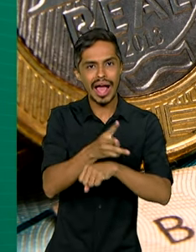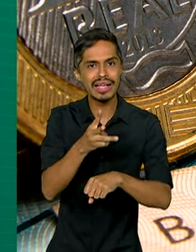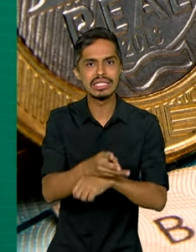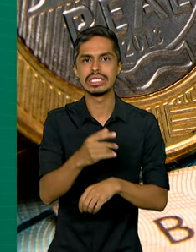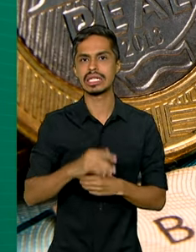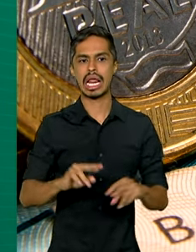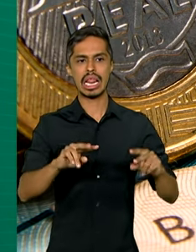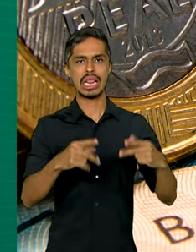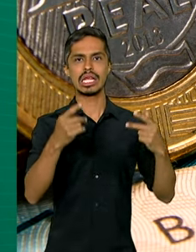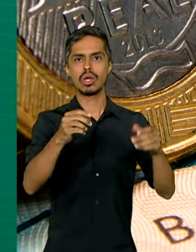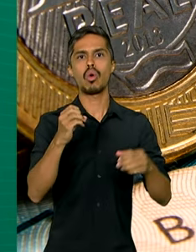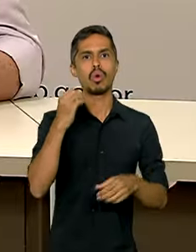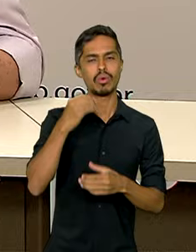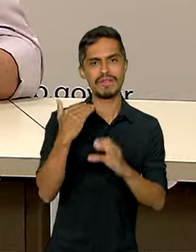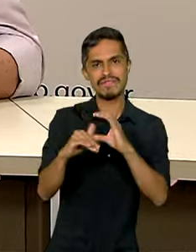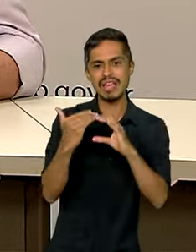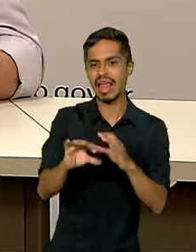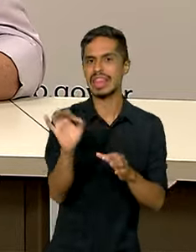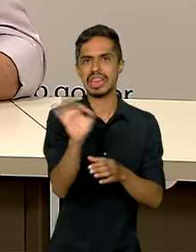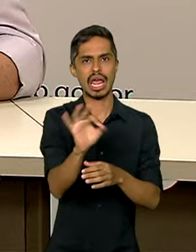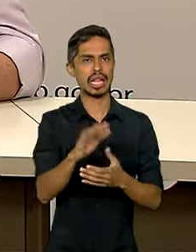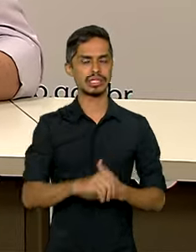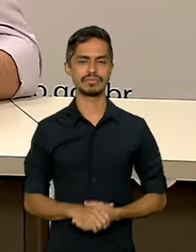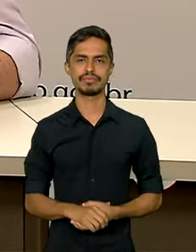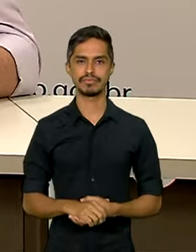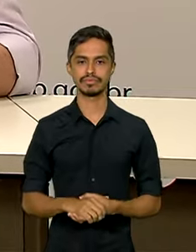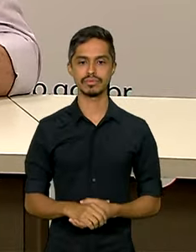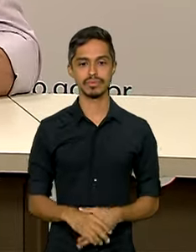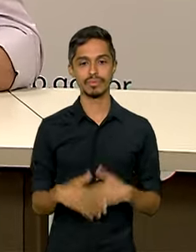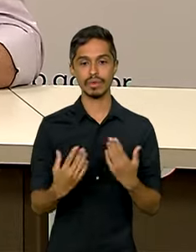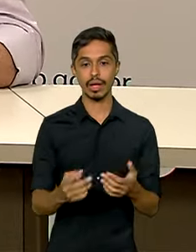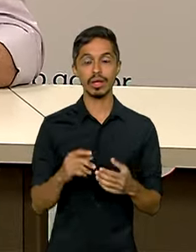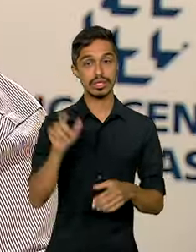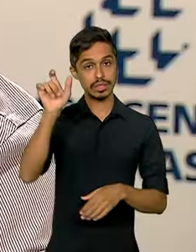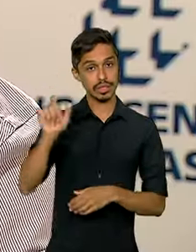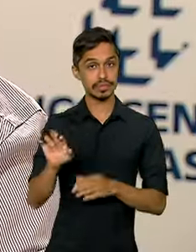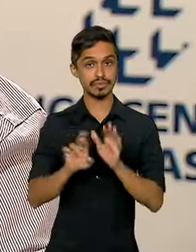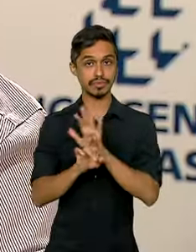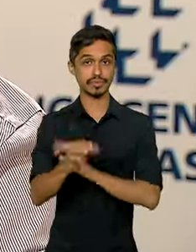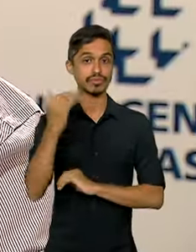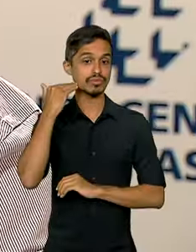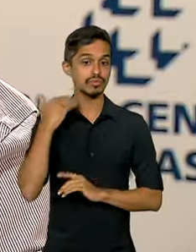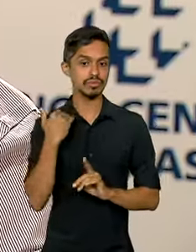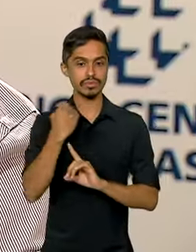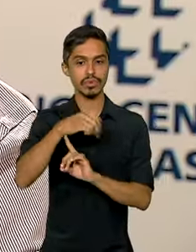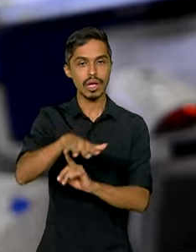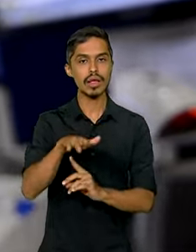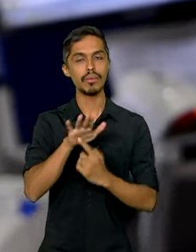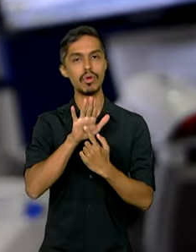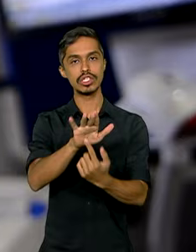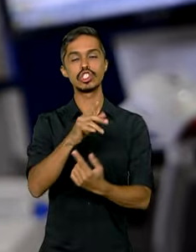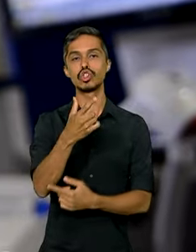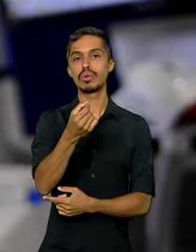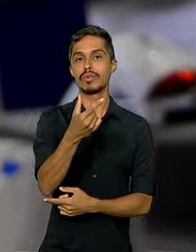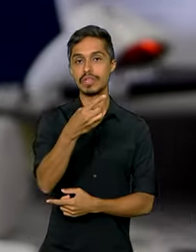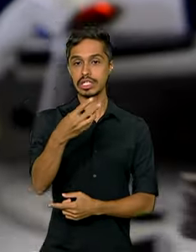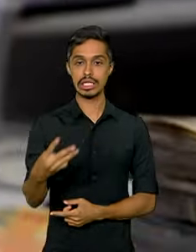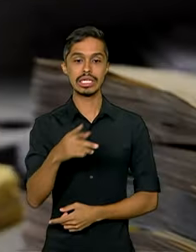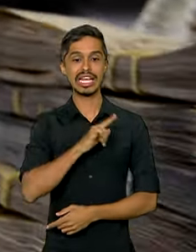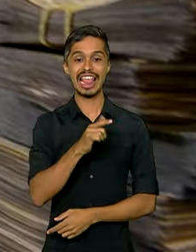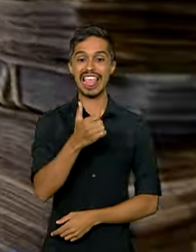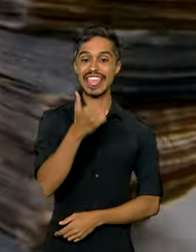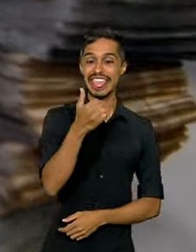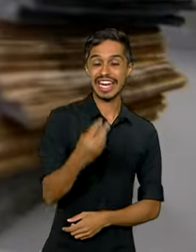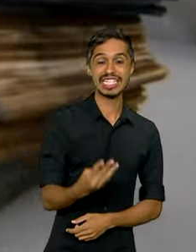WhatsApp ou Telegram. Esse representante do Banco Central explica que, em 2023, haviam 13